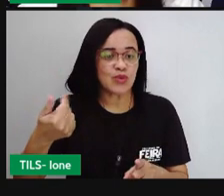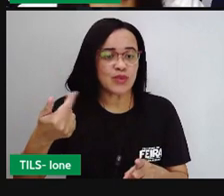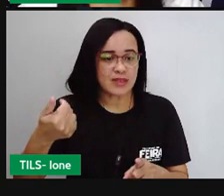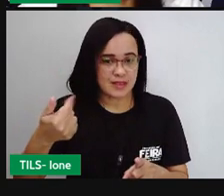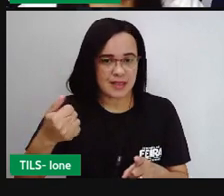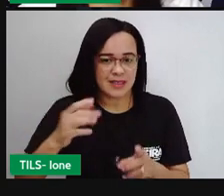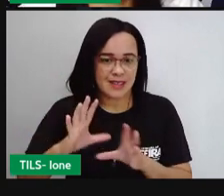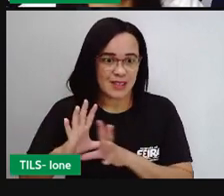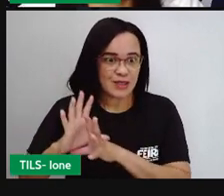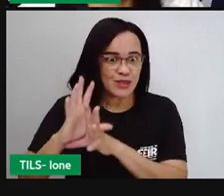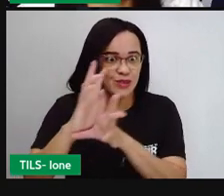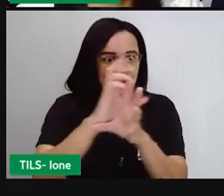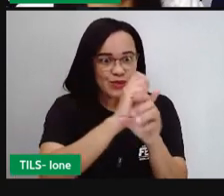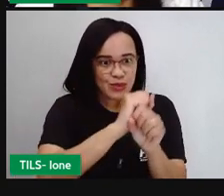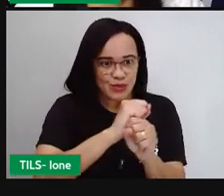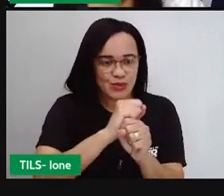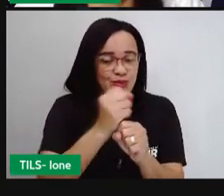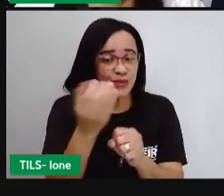observar. Está vendo?